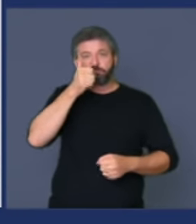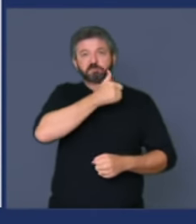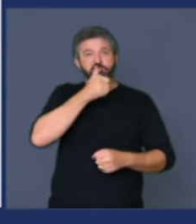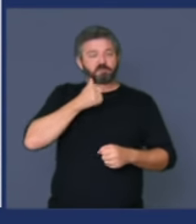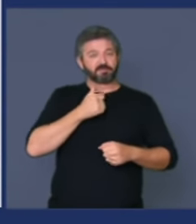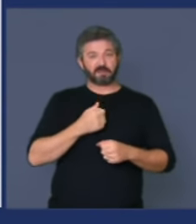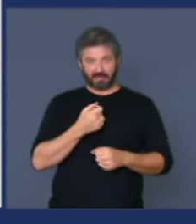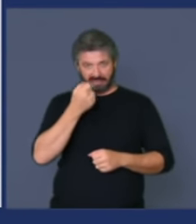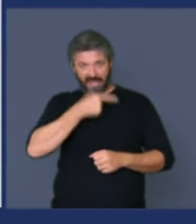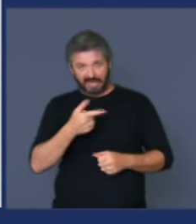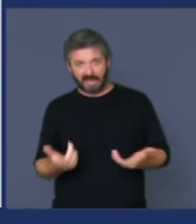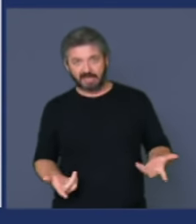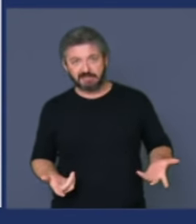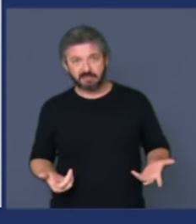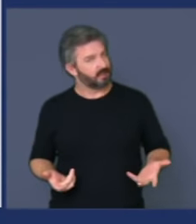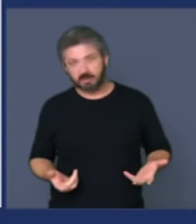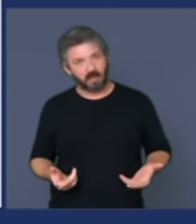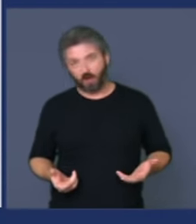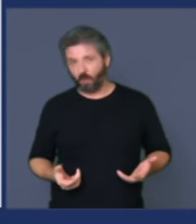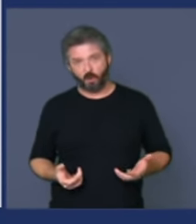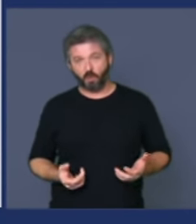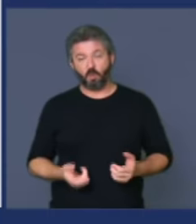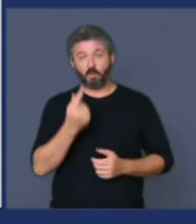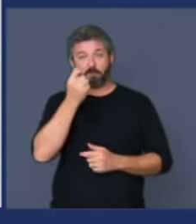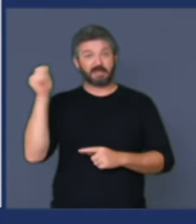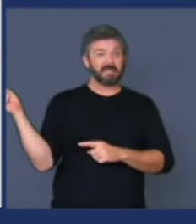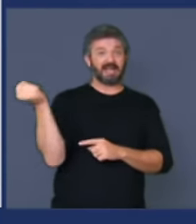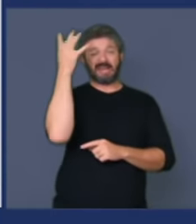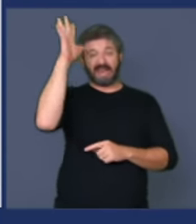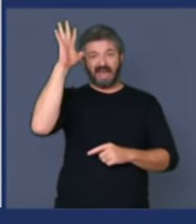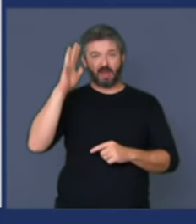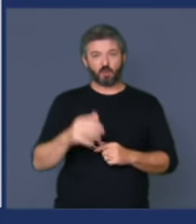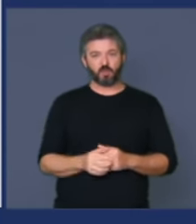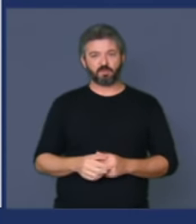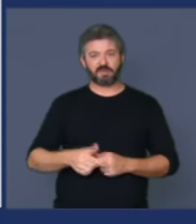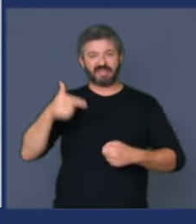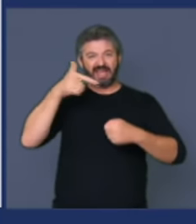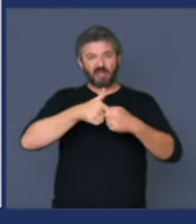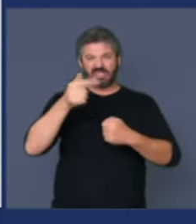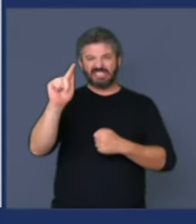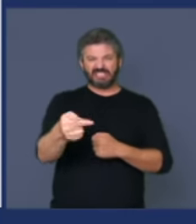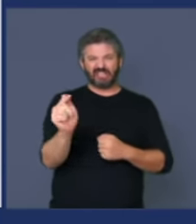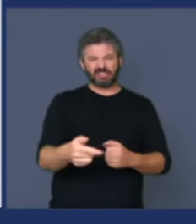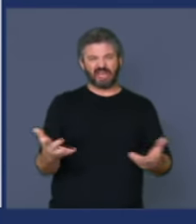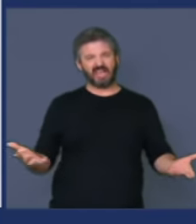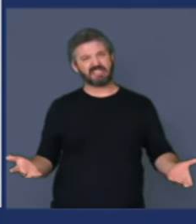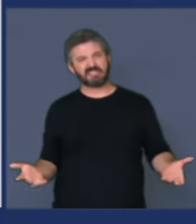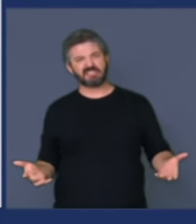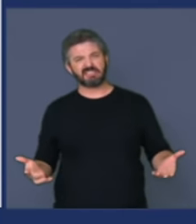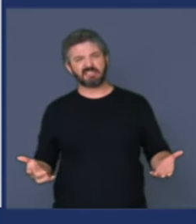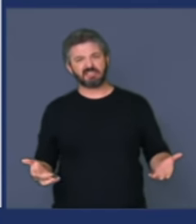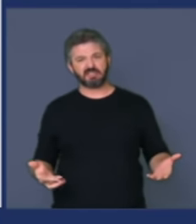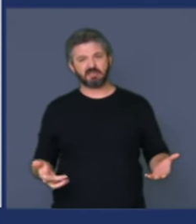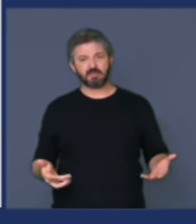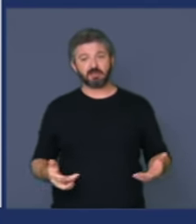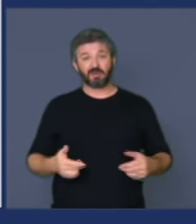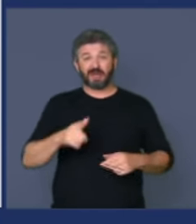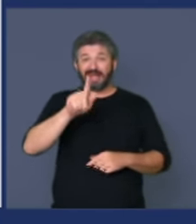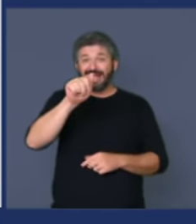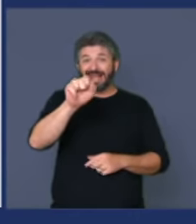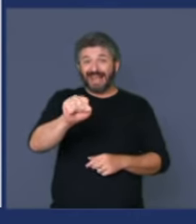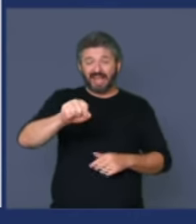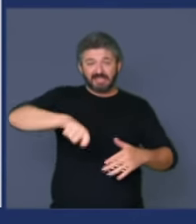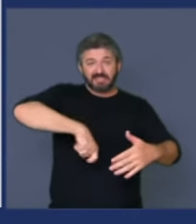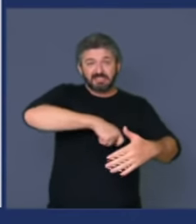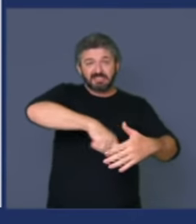graça nenhuma ministro com o aumento abusivo com gasolina de sete reais com gás de cozinha